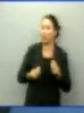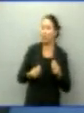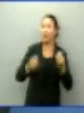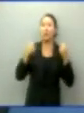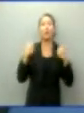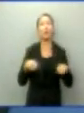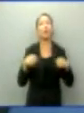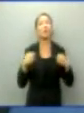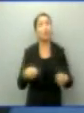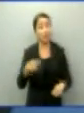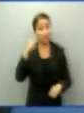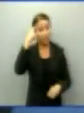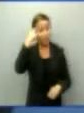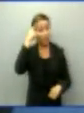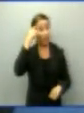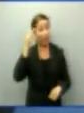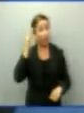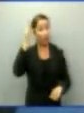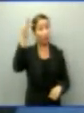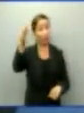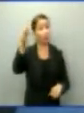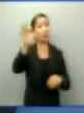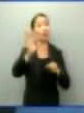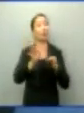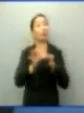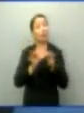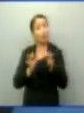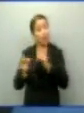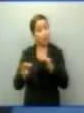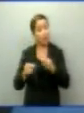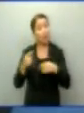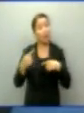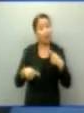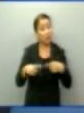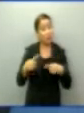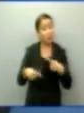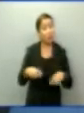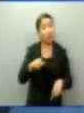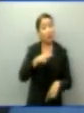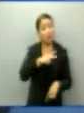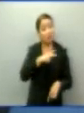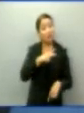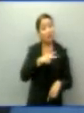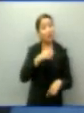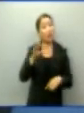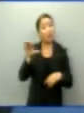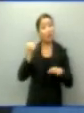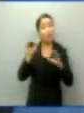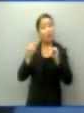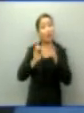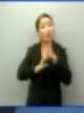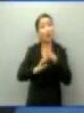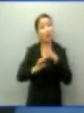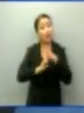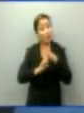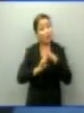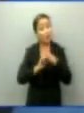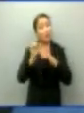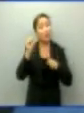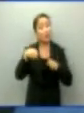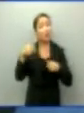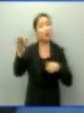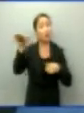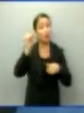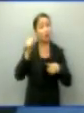necessidade de pensarmos no eixo regulatório das políticas público-privadas. Precisamos atrair investimentos aqui, sim.